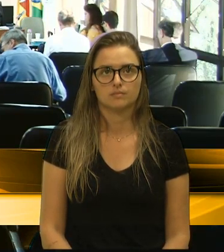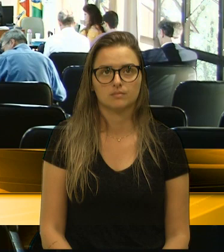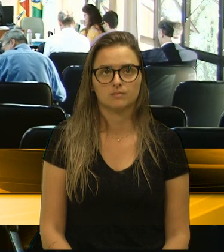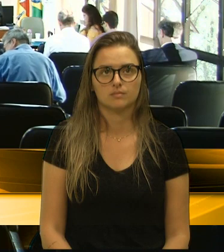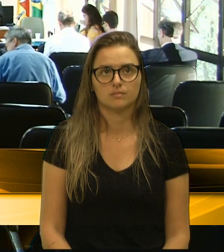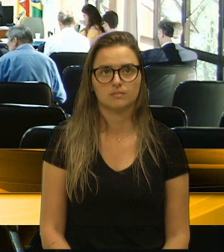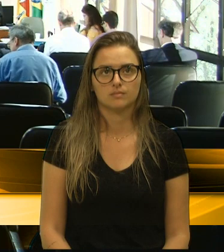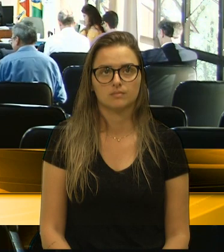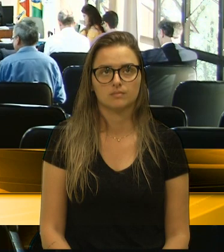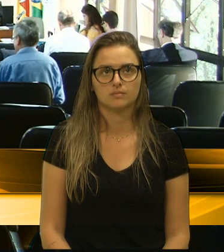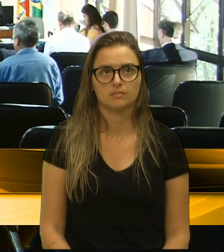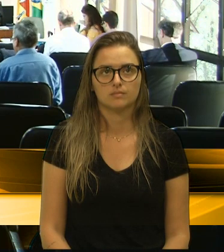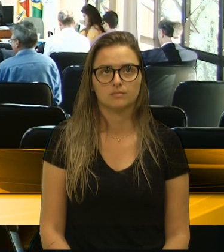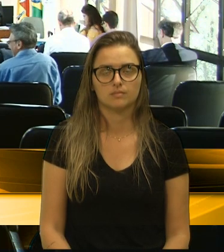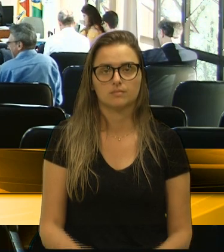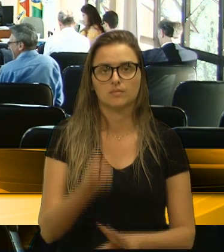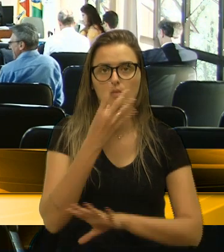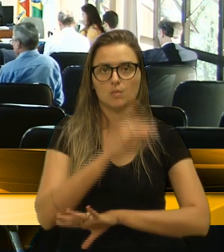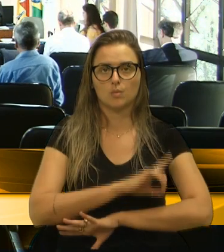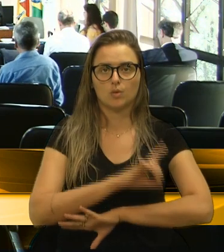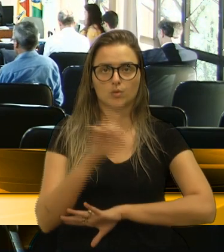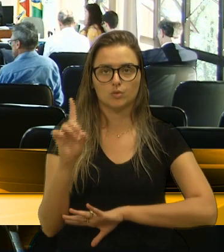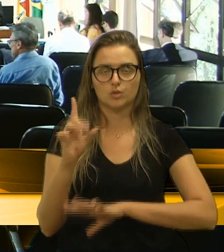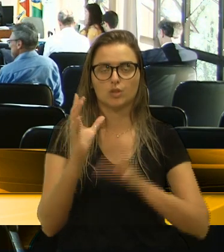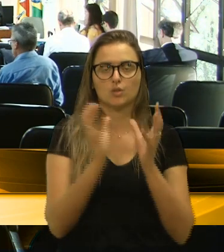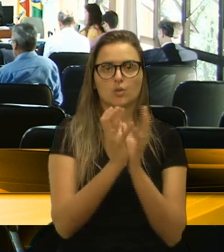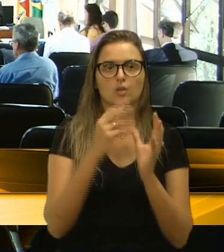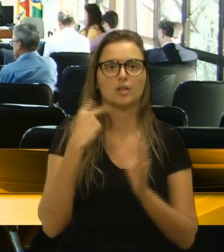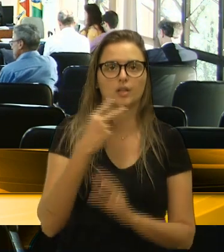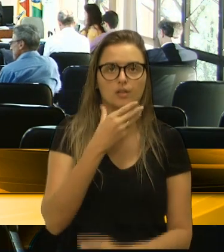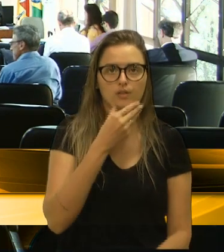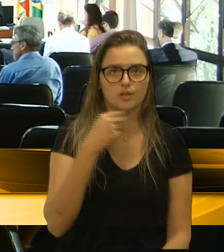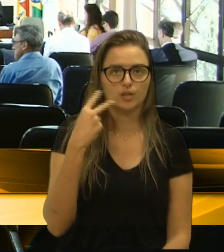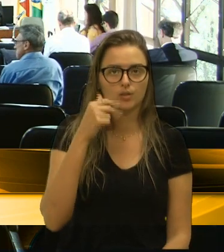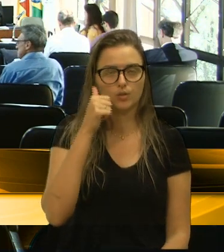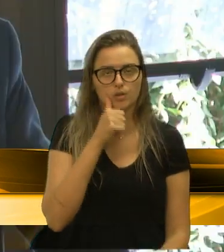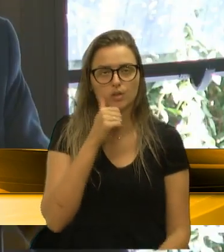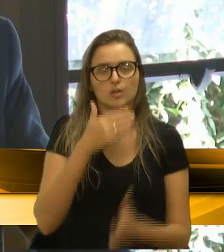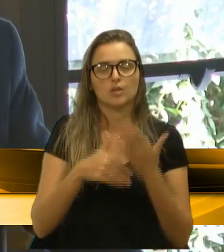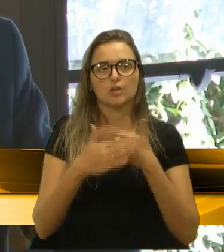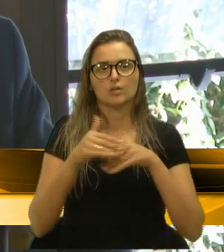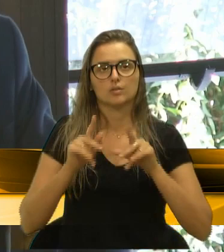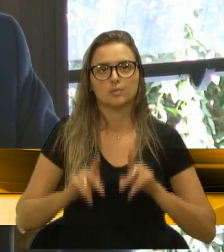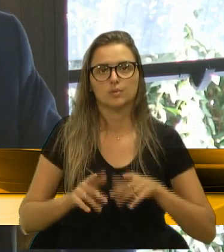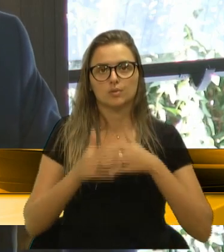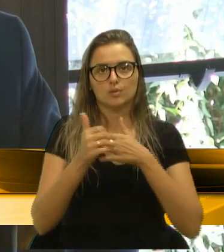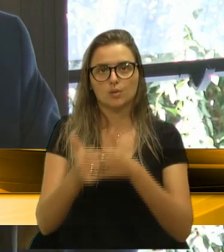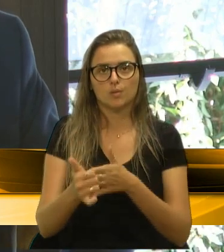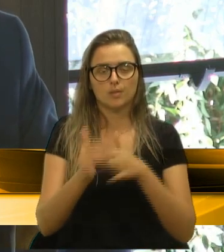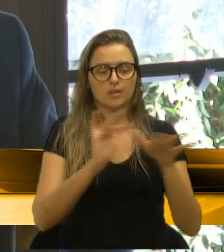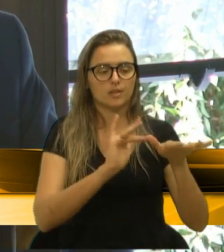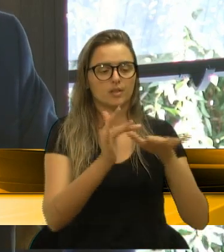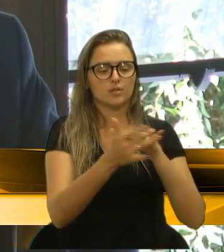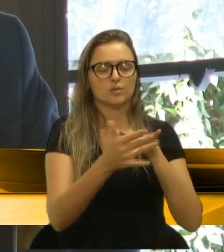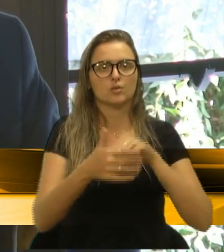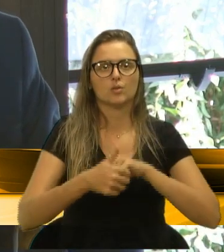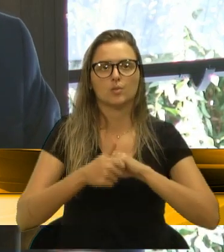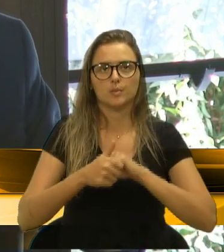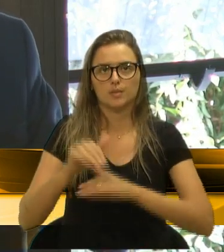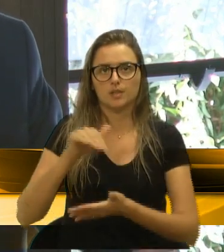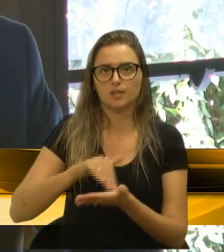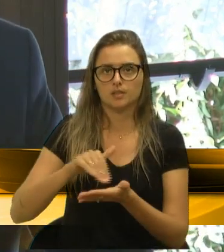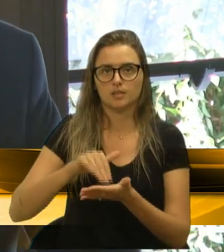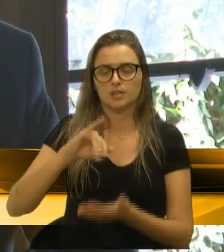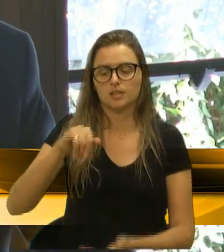Bom dia, presidente, bom dia, colegas vereadores, pessoal que nos acompanha através das redes sociais, cumprimentar o nosso secretário